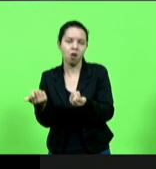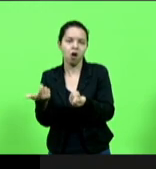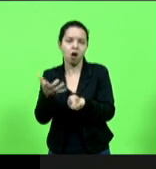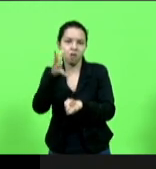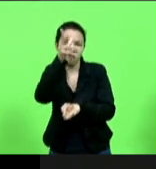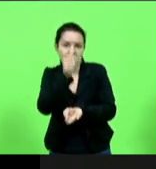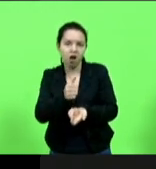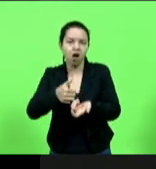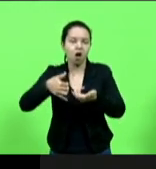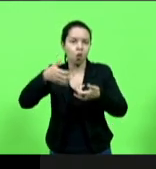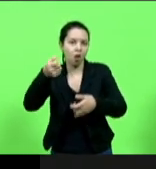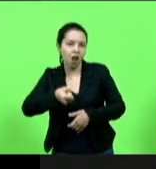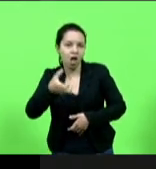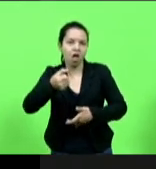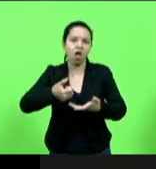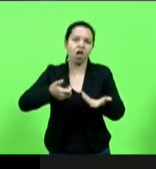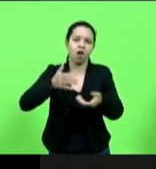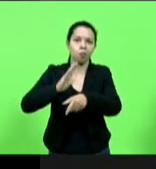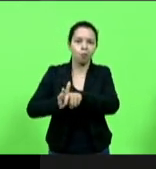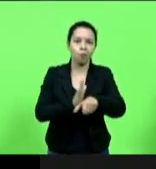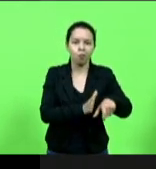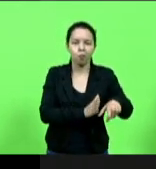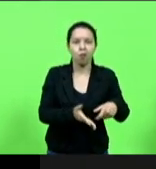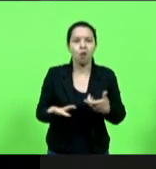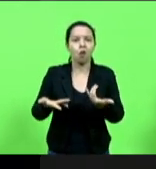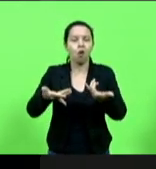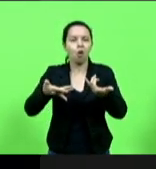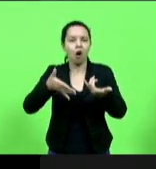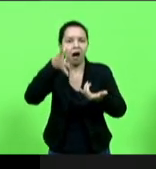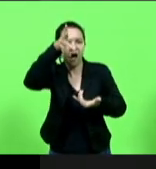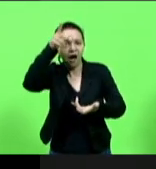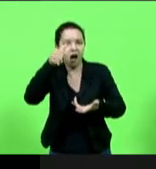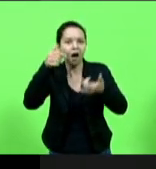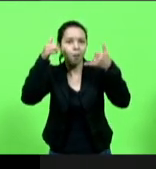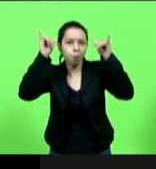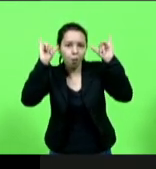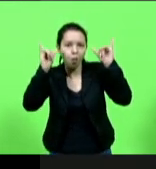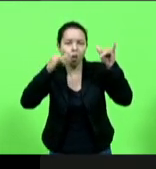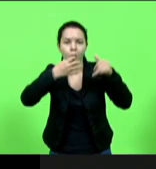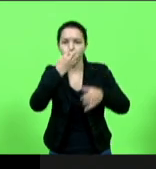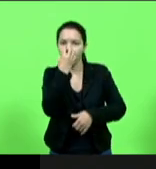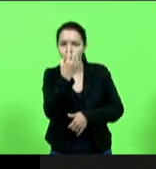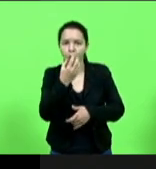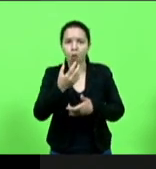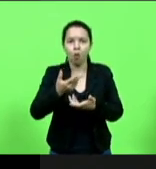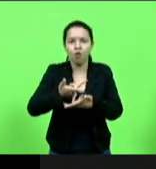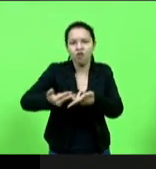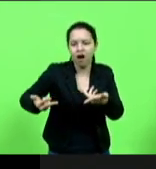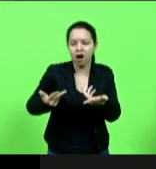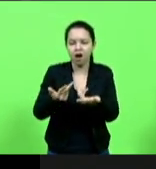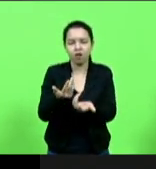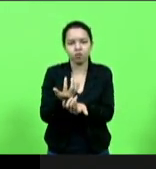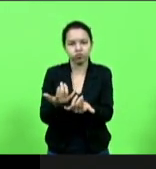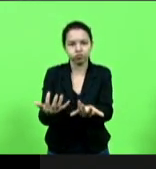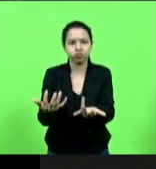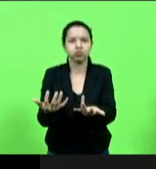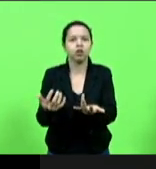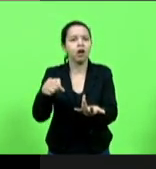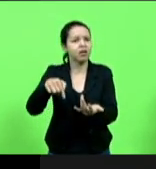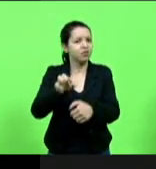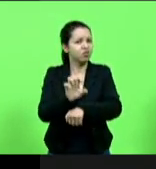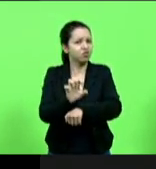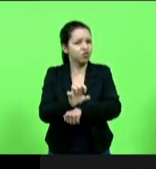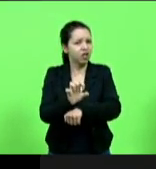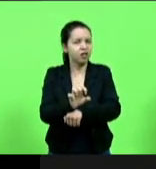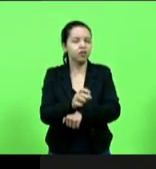leite na produção de suínos na produção de aves na produção de cereais nós somos um estado falar